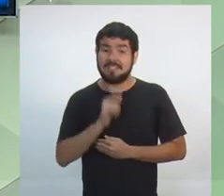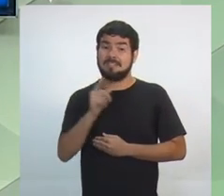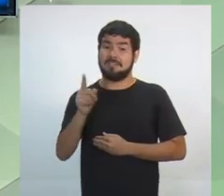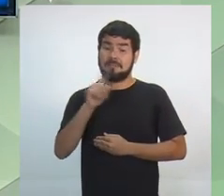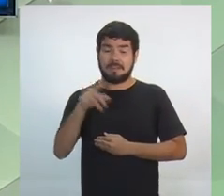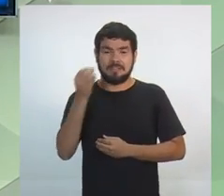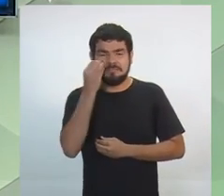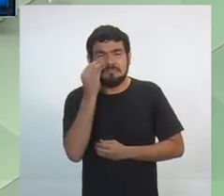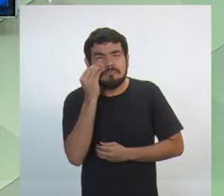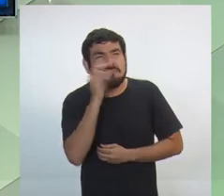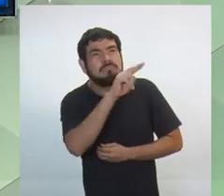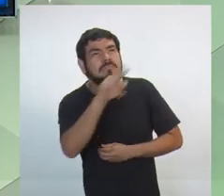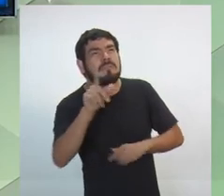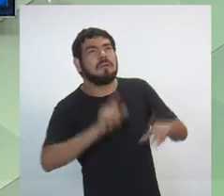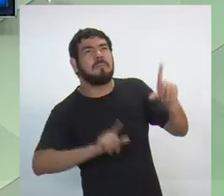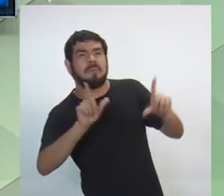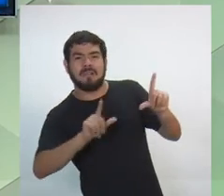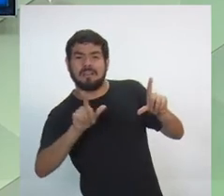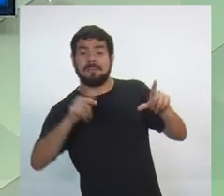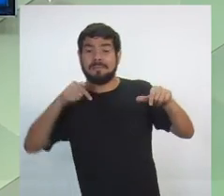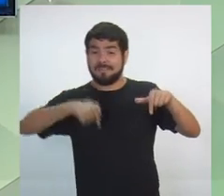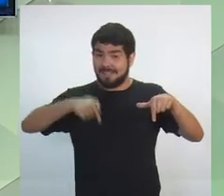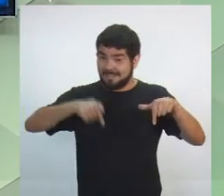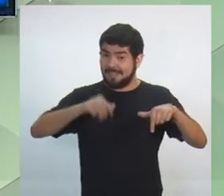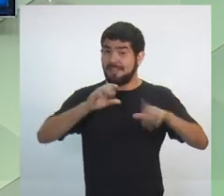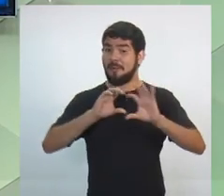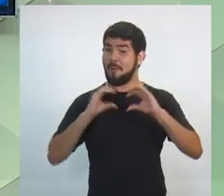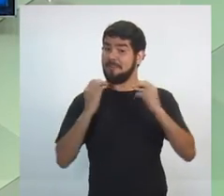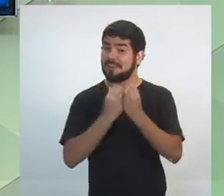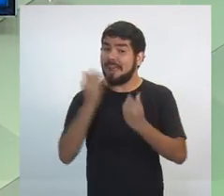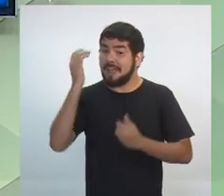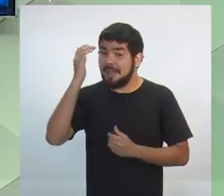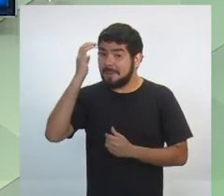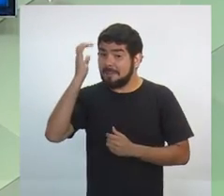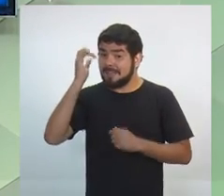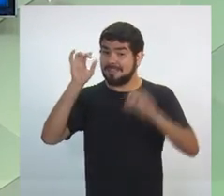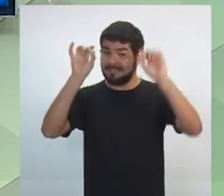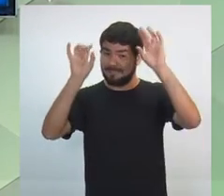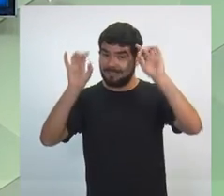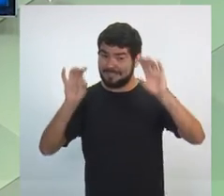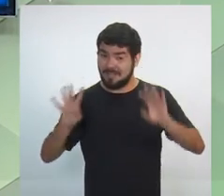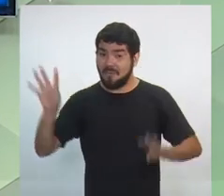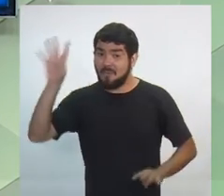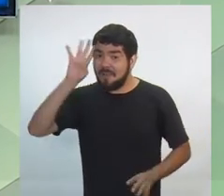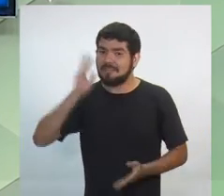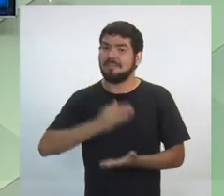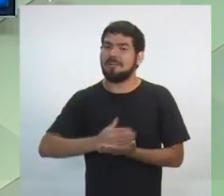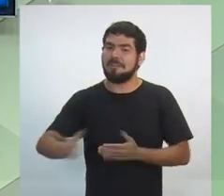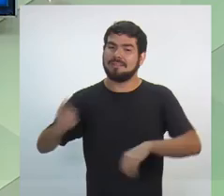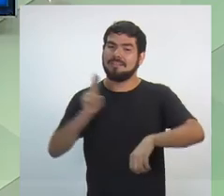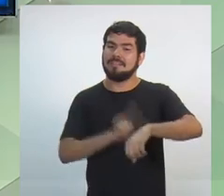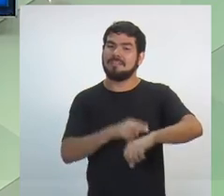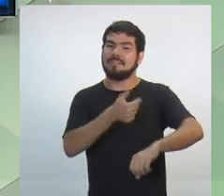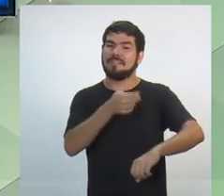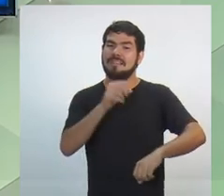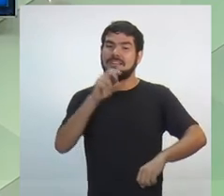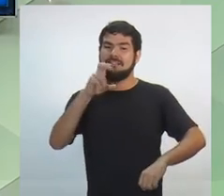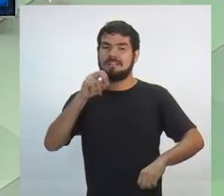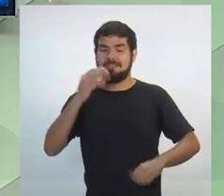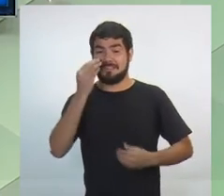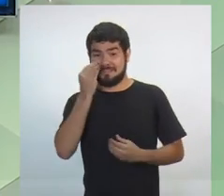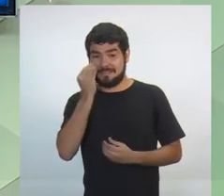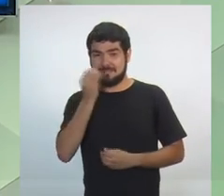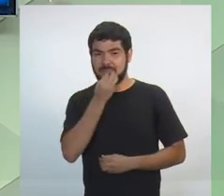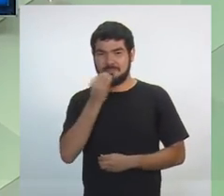acompanharam aqui o nosso programa da comunidade especial. Amanhã, quarta-feira, a gente começa aqui às 10h50. Fica ligado.